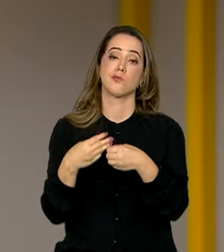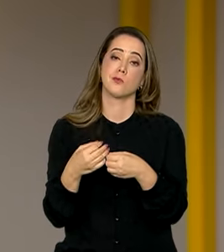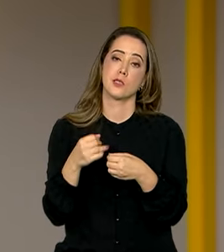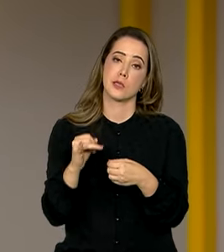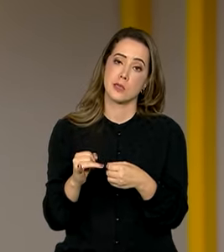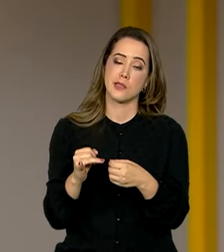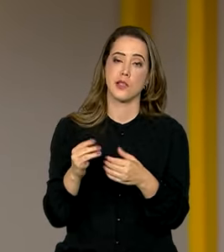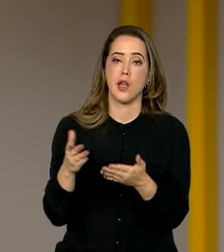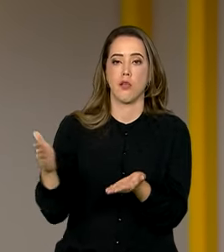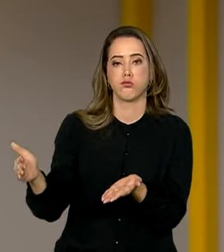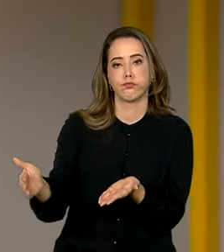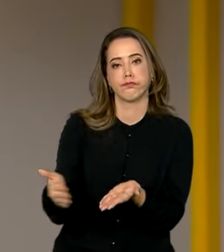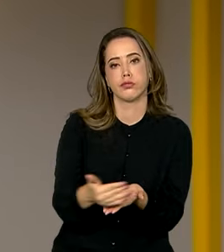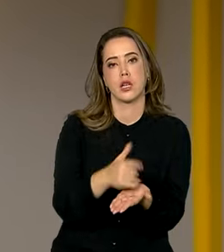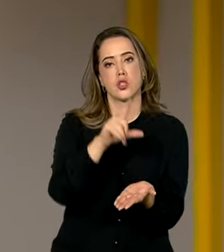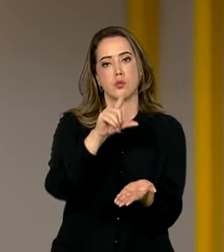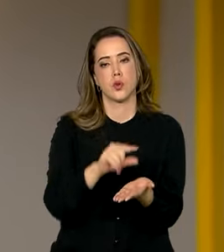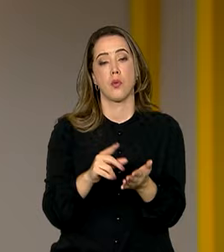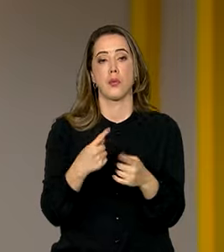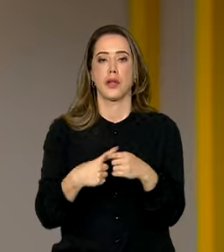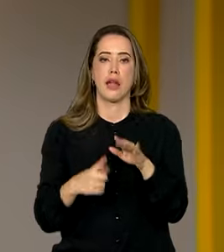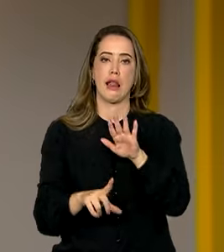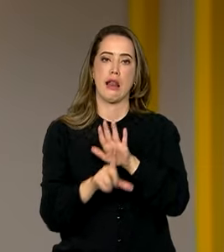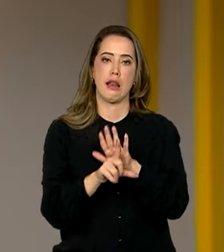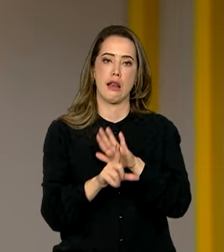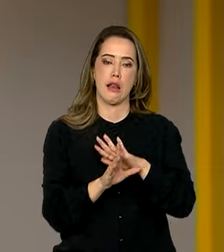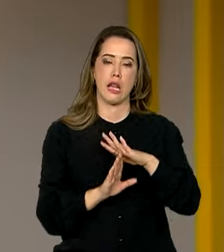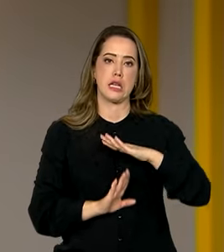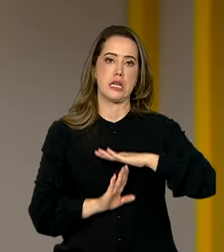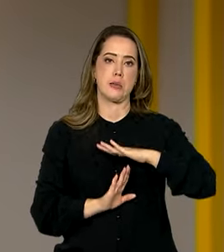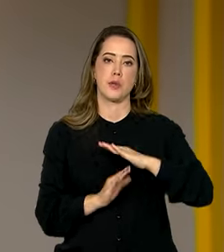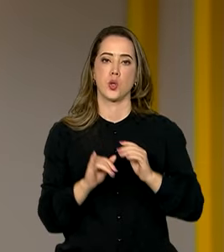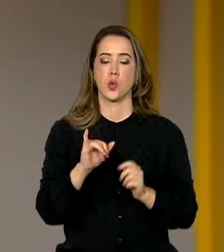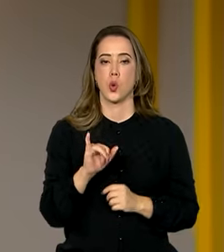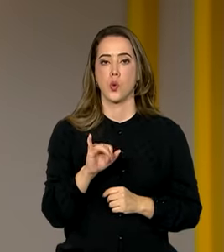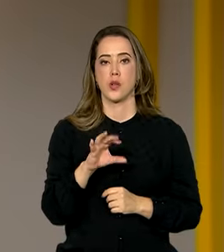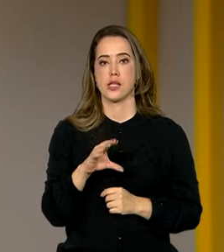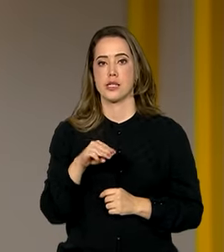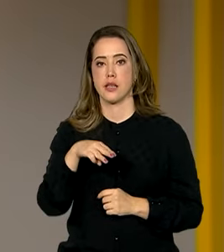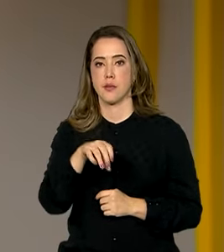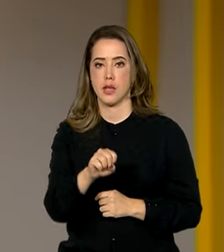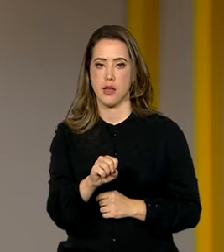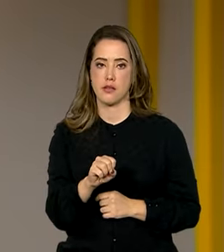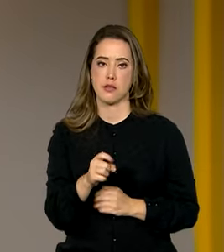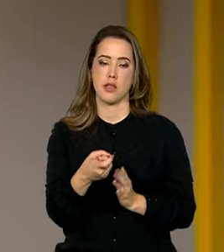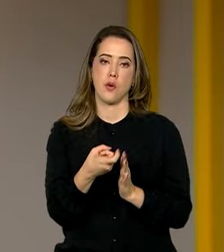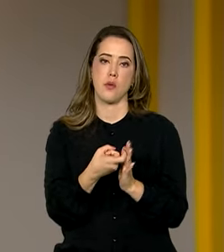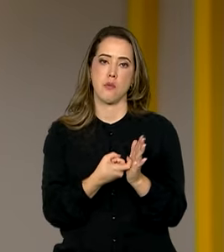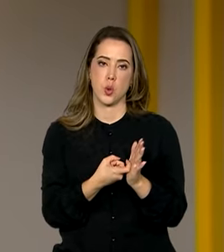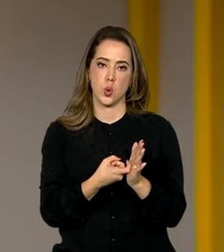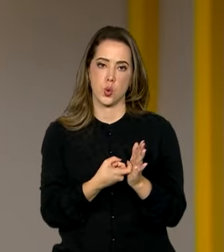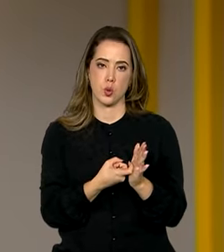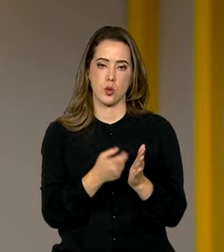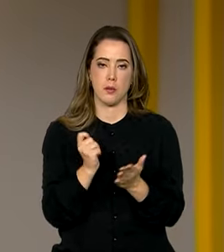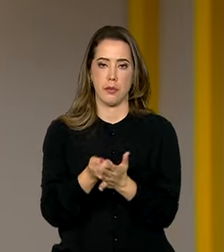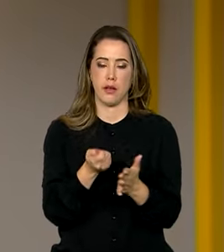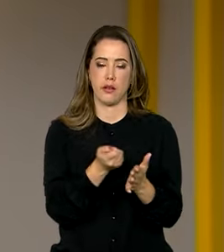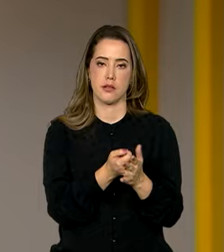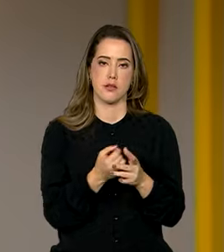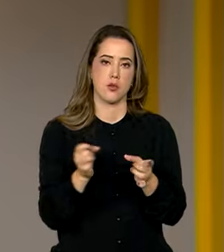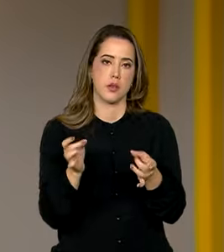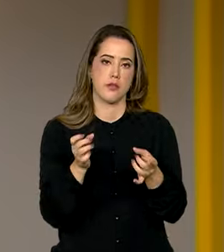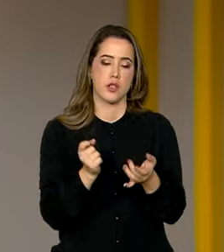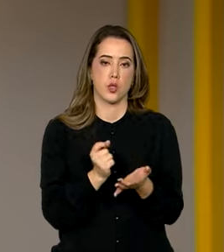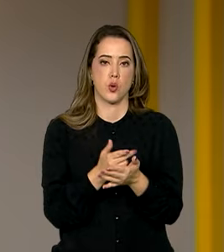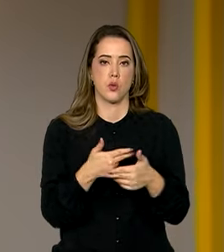perdas de arrecadação com a lei que limitou, no ano passado, a cobrança do ICMS imposto sobre a circulação de mercadorias e